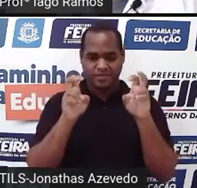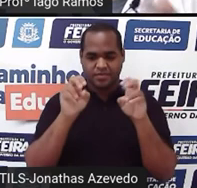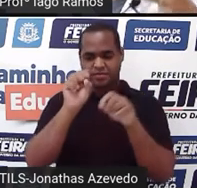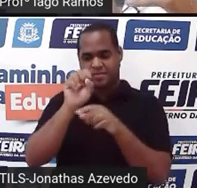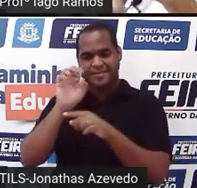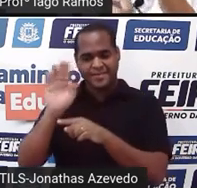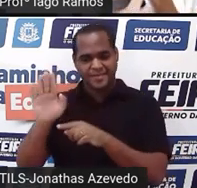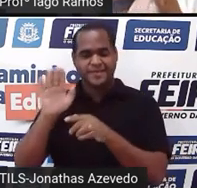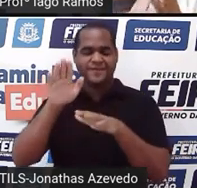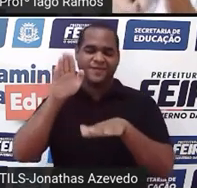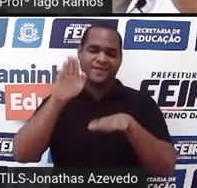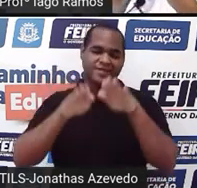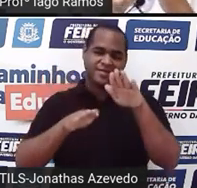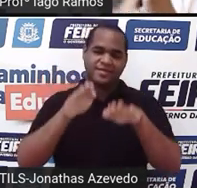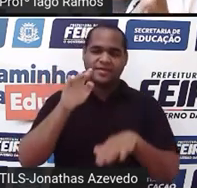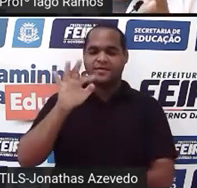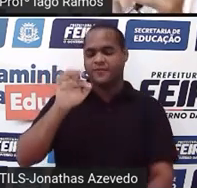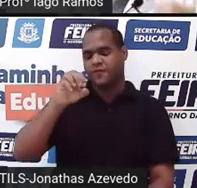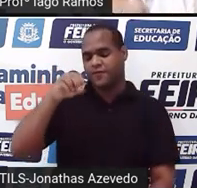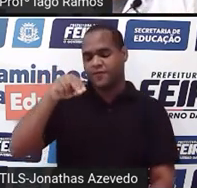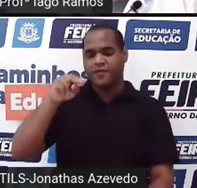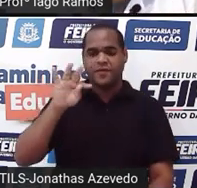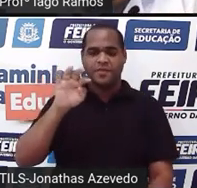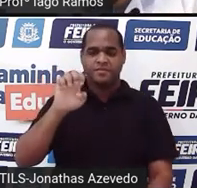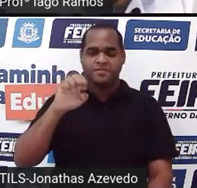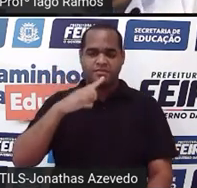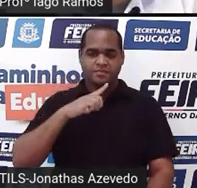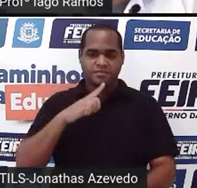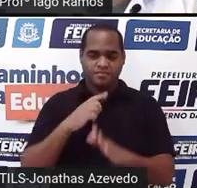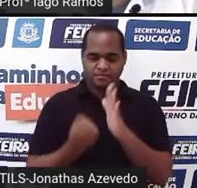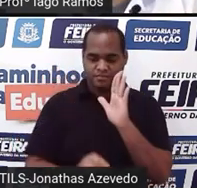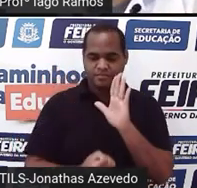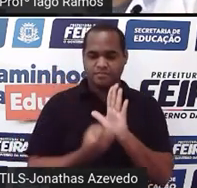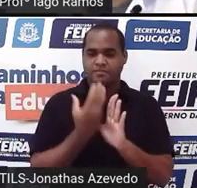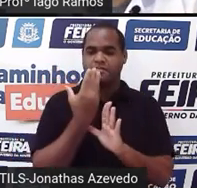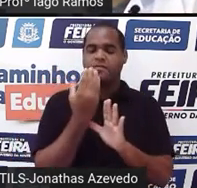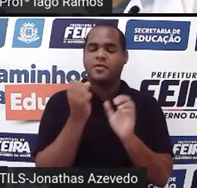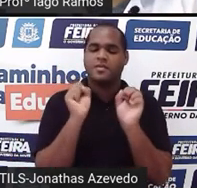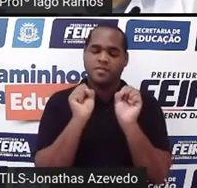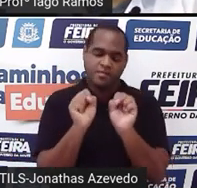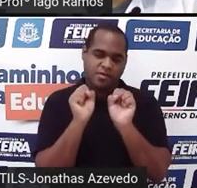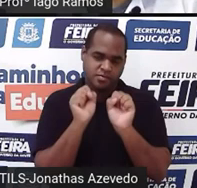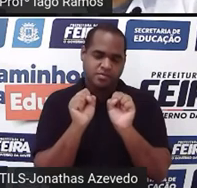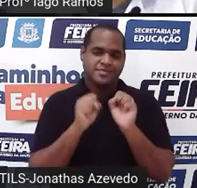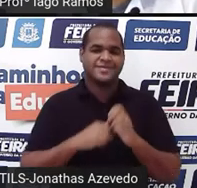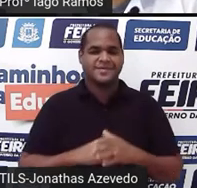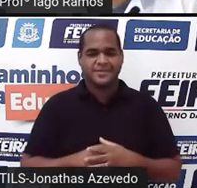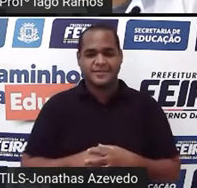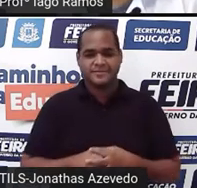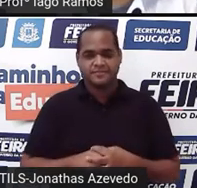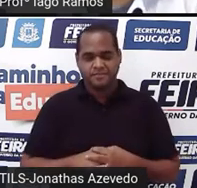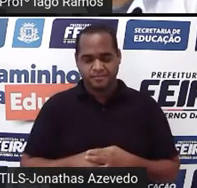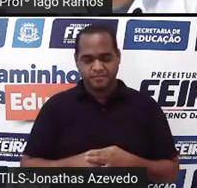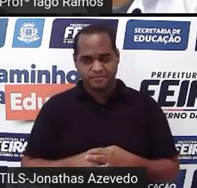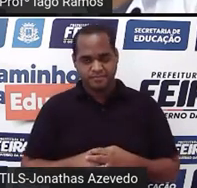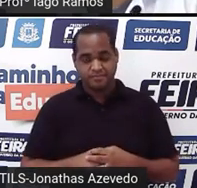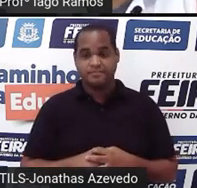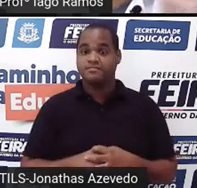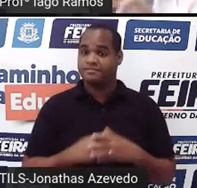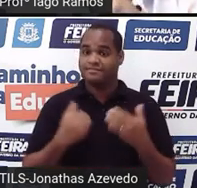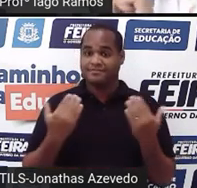variáveis, fonte e legenda podem aparecer no gráfico, tá? Beleza?